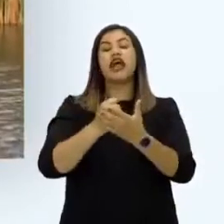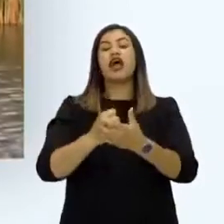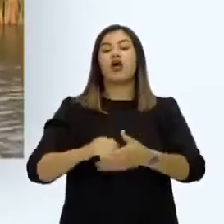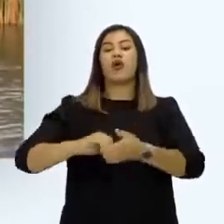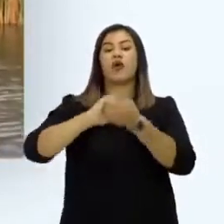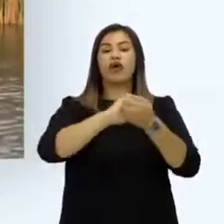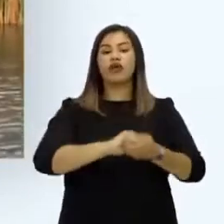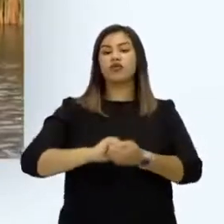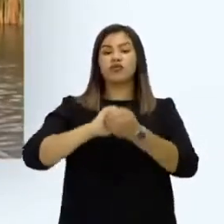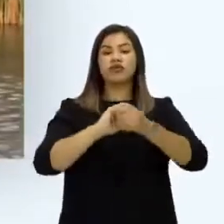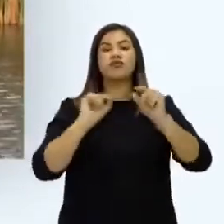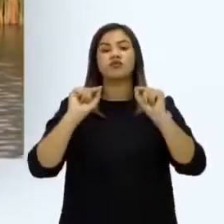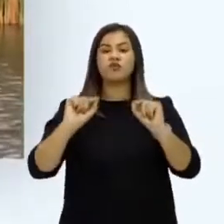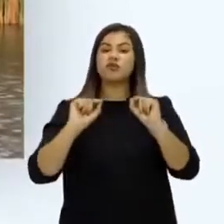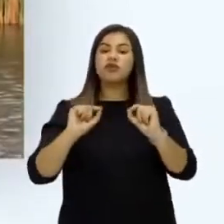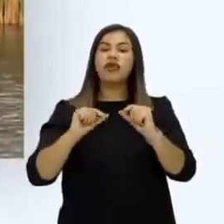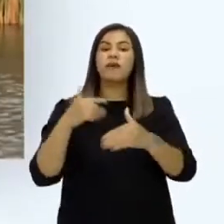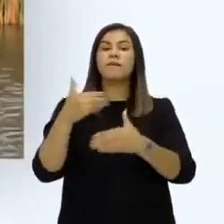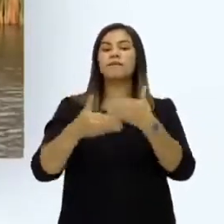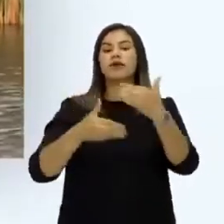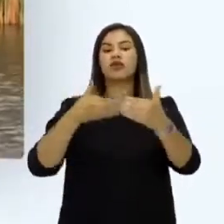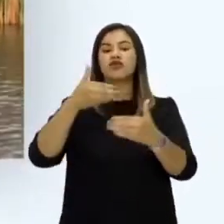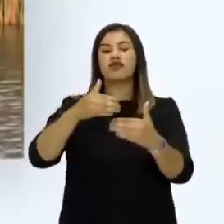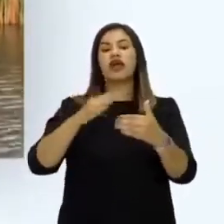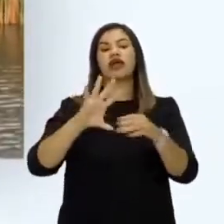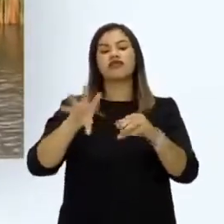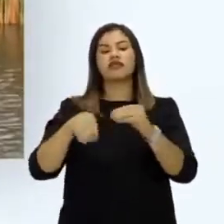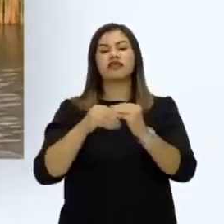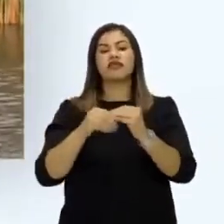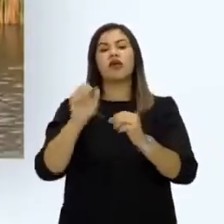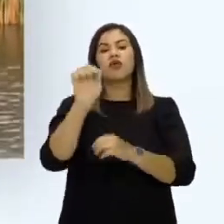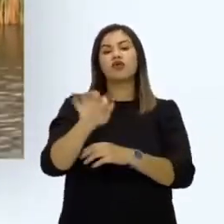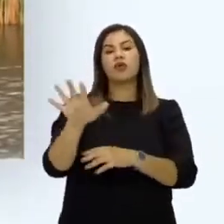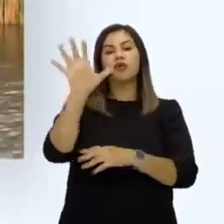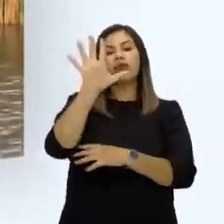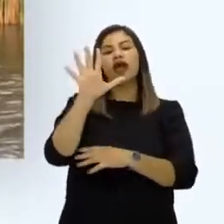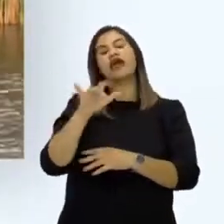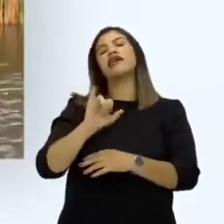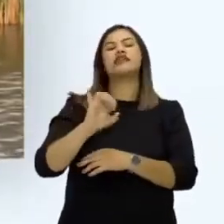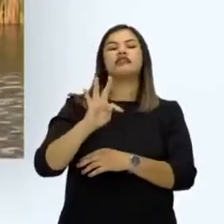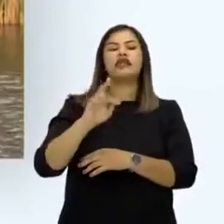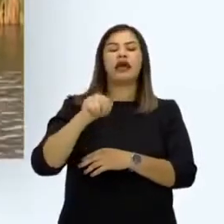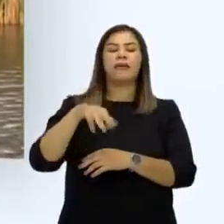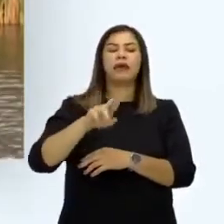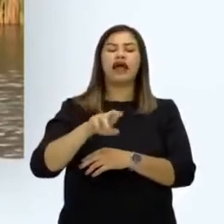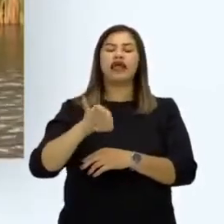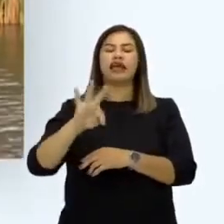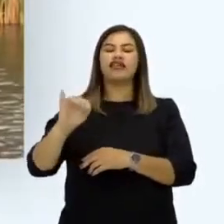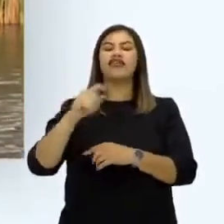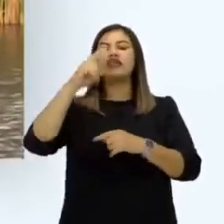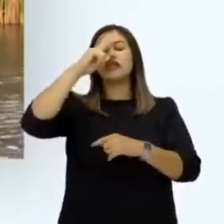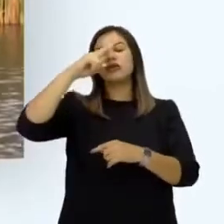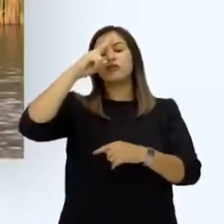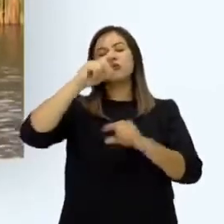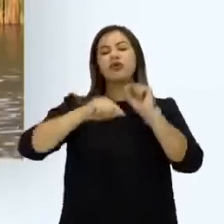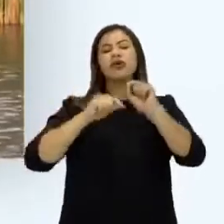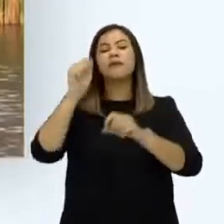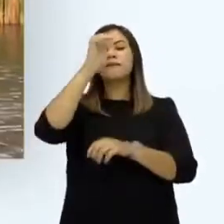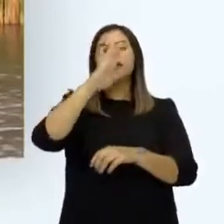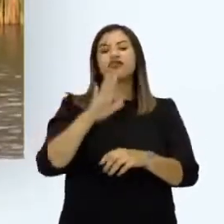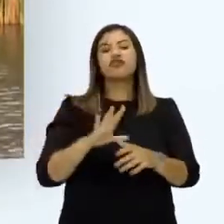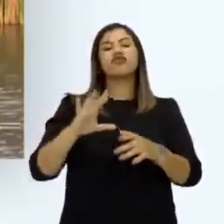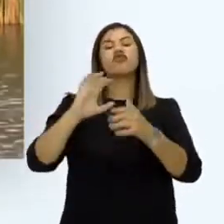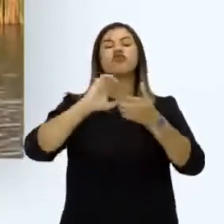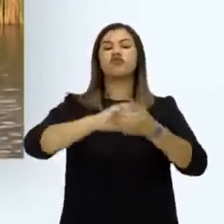Unido não vai deter o processo de integração europeia. O Itamaraty lembrou que a parceria entre o e a União